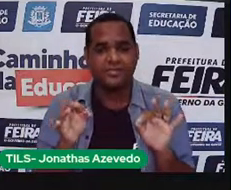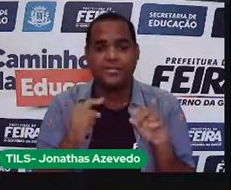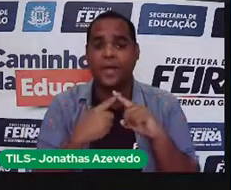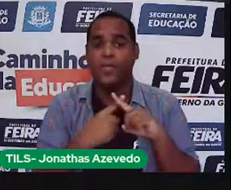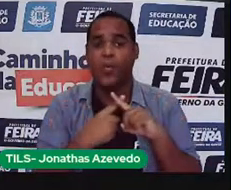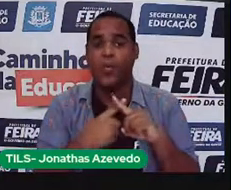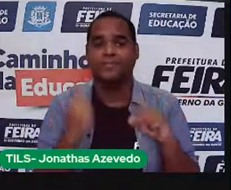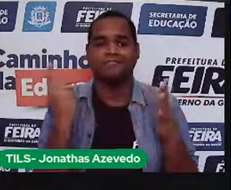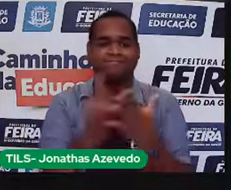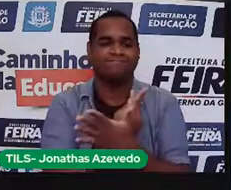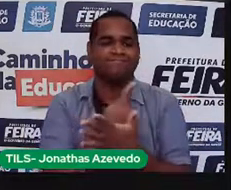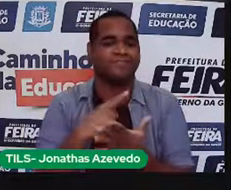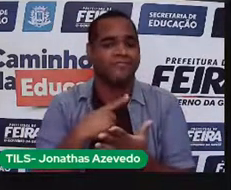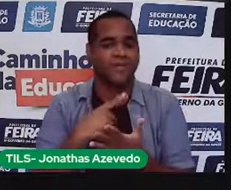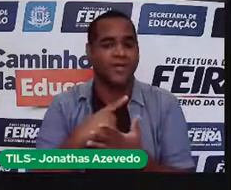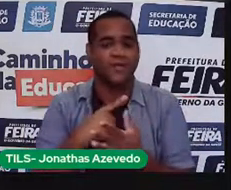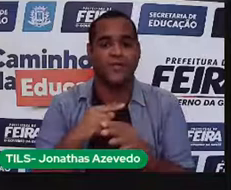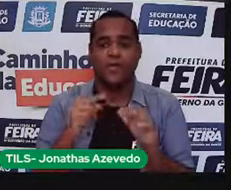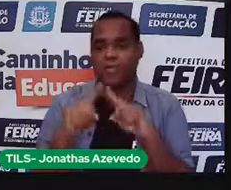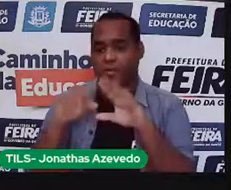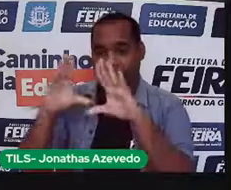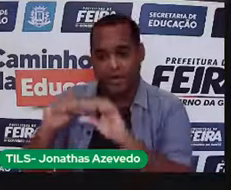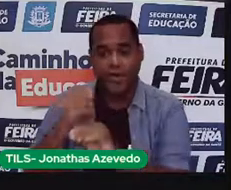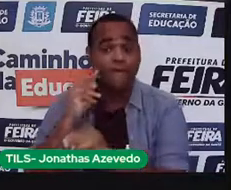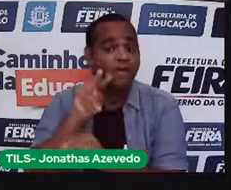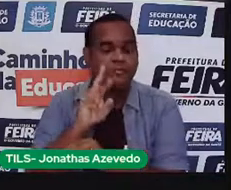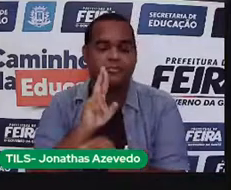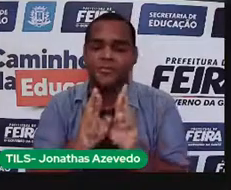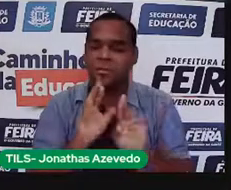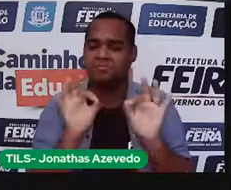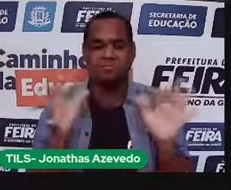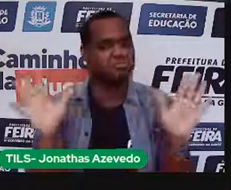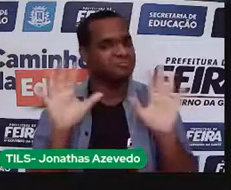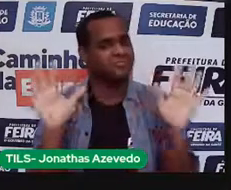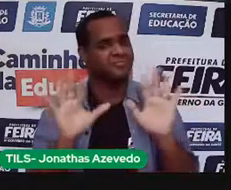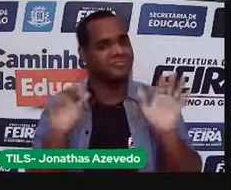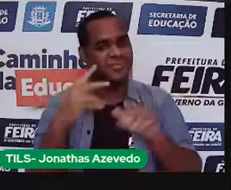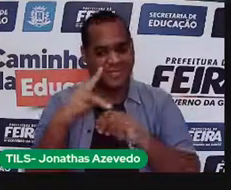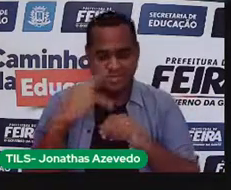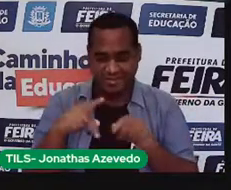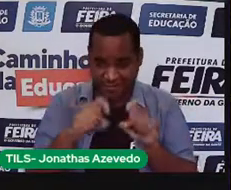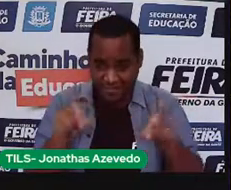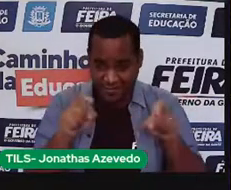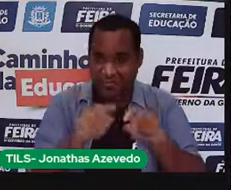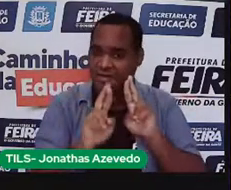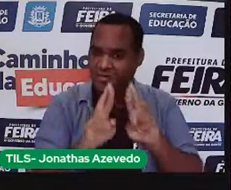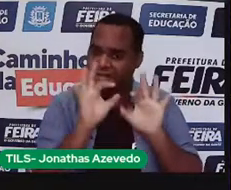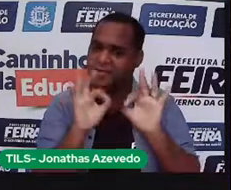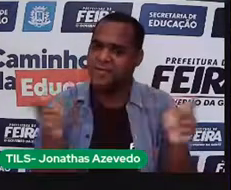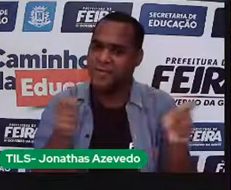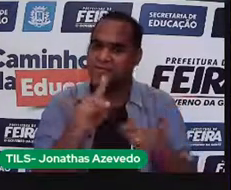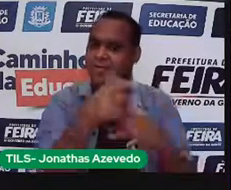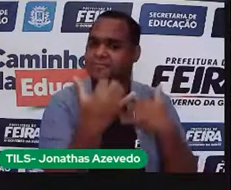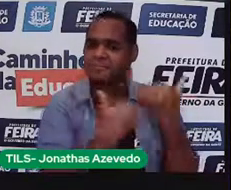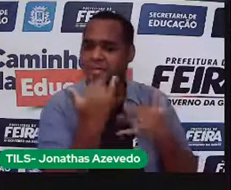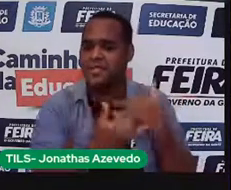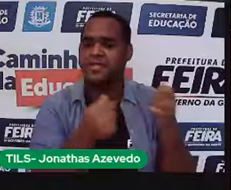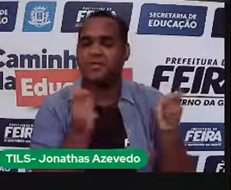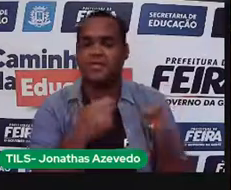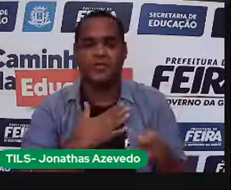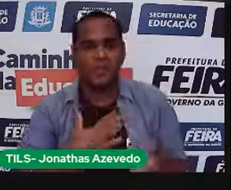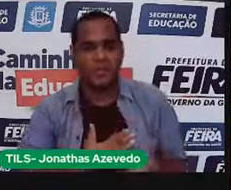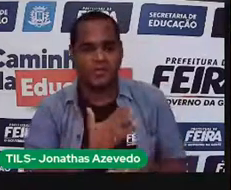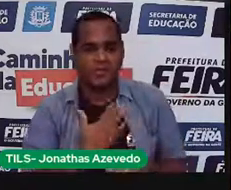Errei. Errei. E eu vou fechar para vocês não verem a resposta aí do outro lado. Então, eu espero que vocês se divirtam. Que vocês